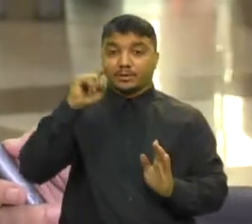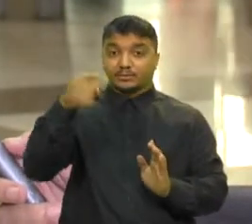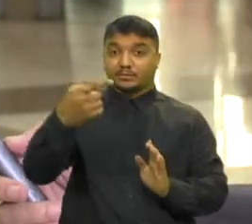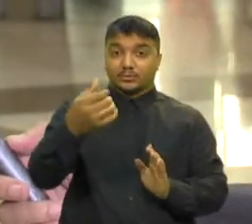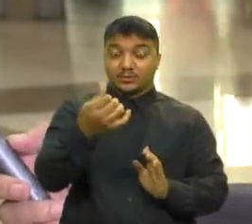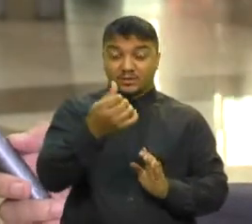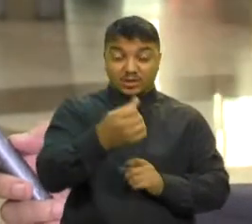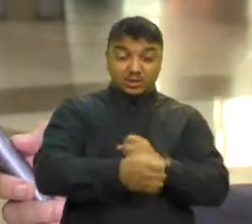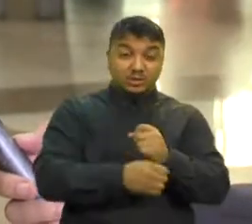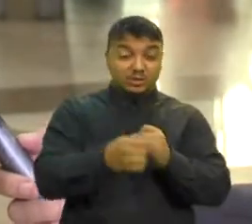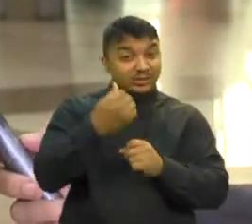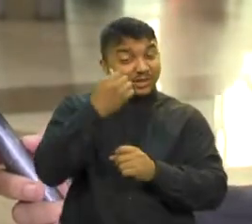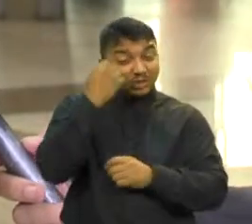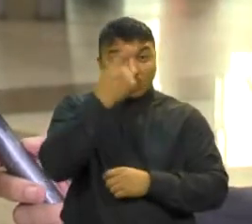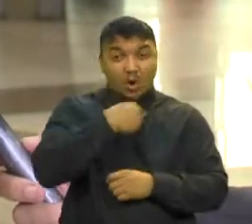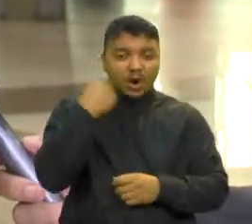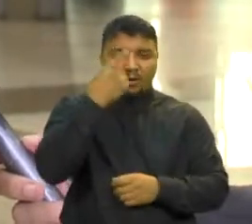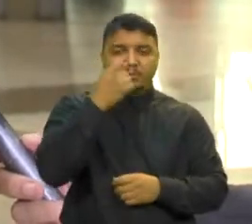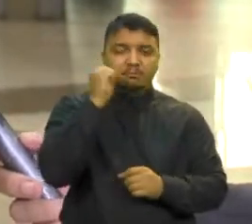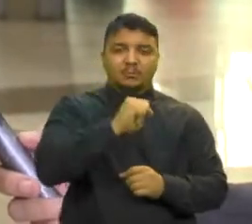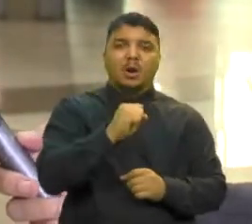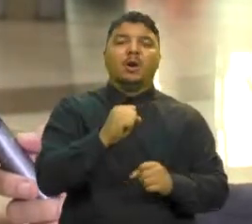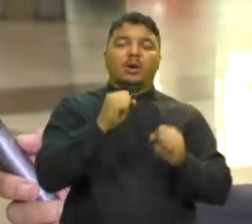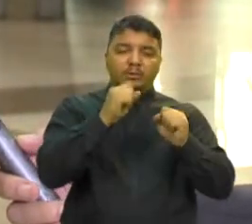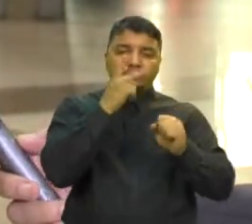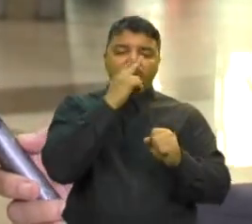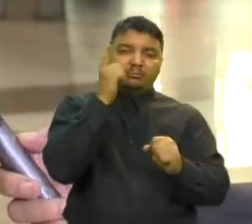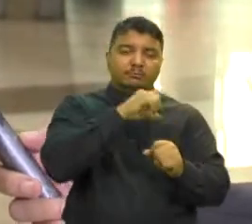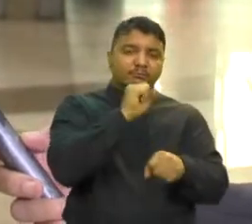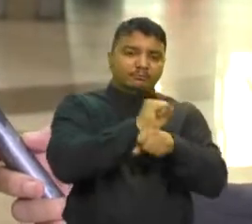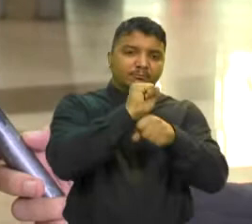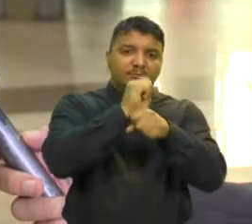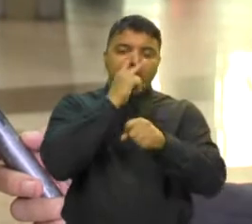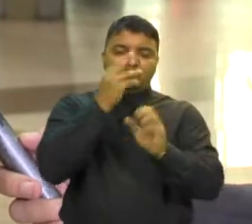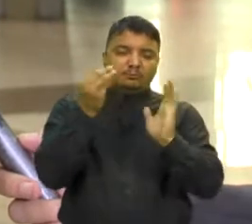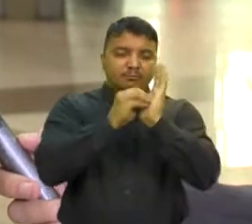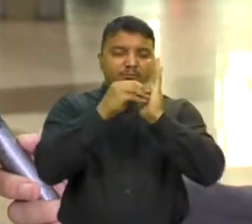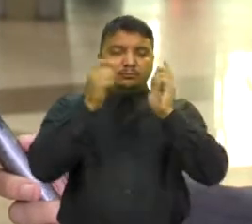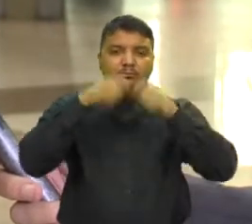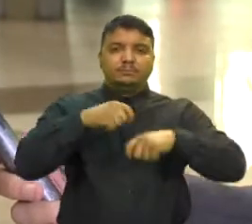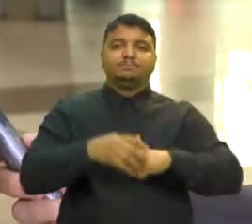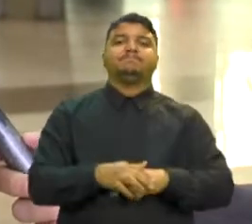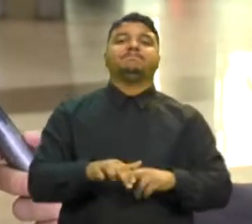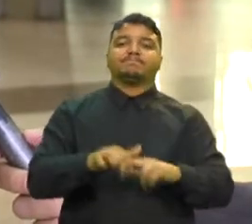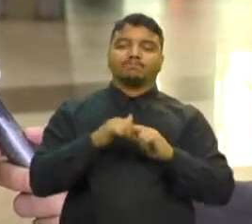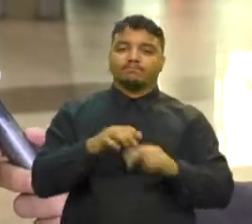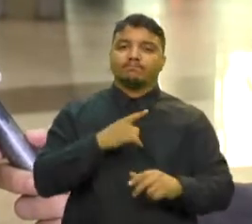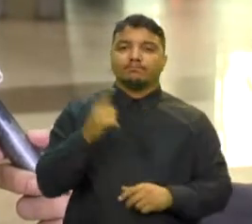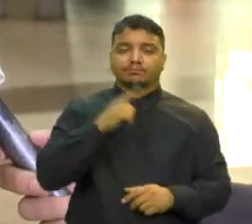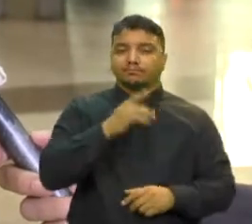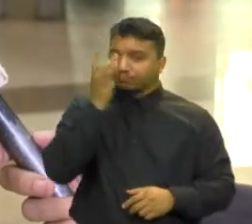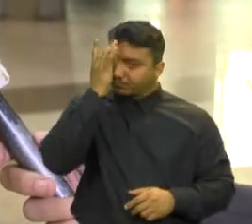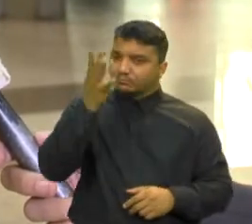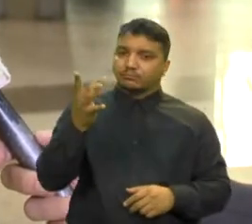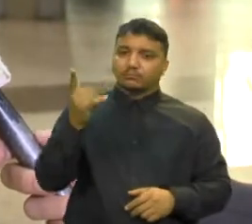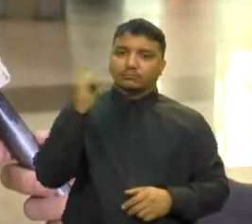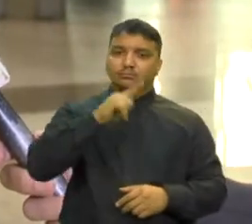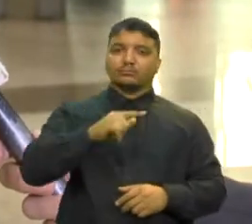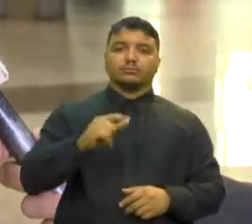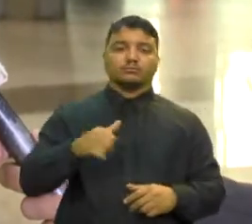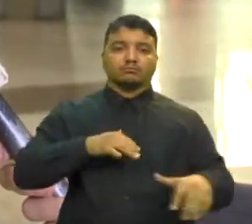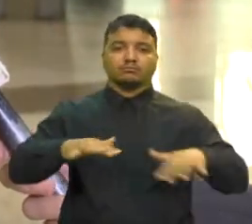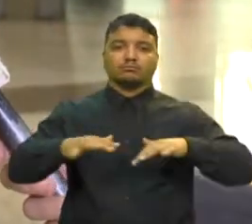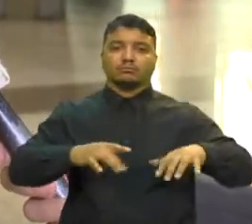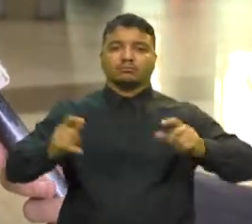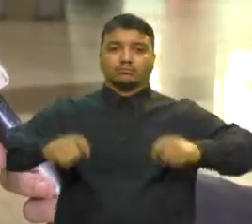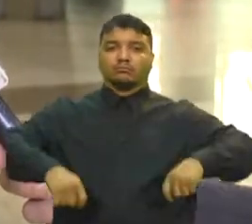emissão Você pode fazer a captura e esperar que pontue Então está muito mais fácil Está bem mais dinâmico